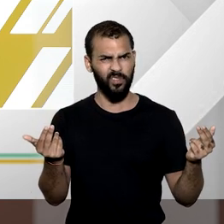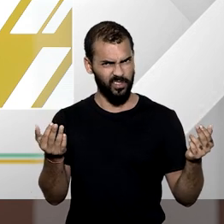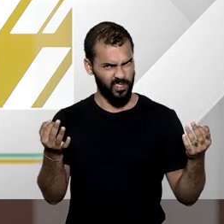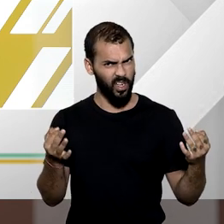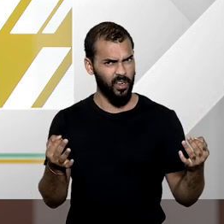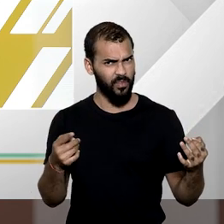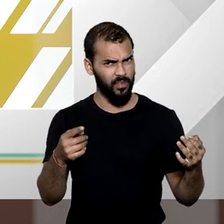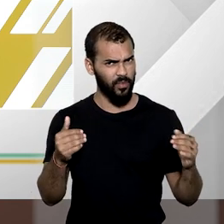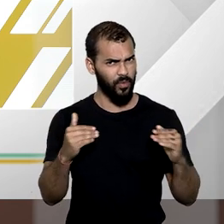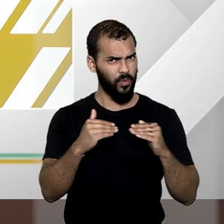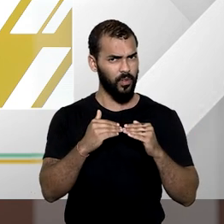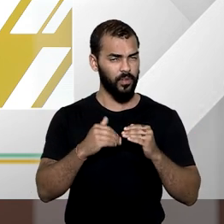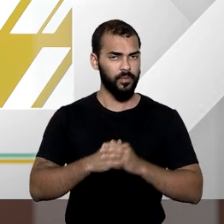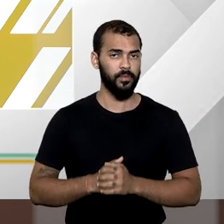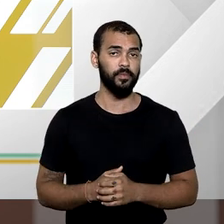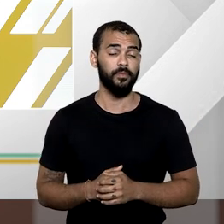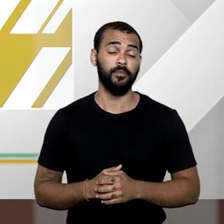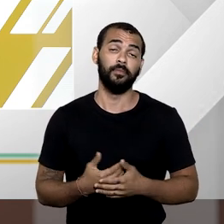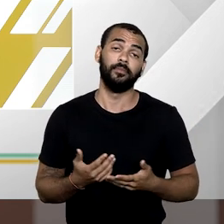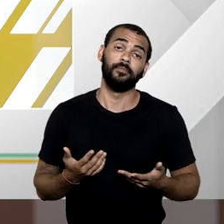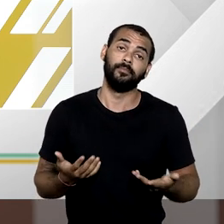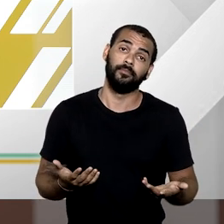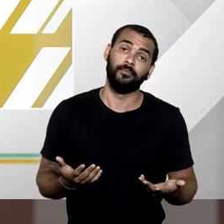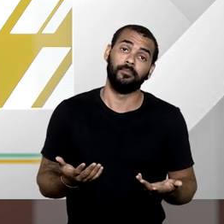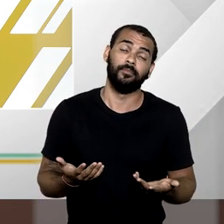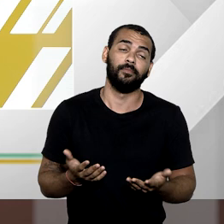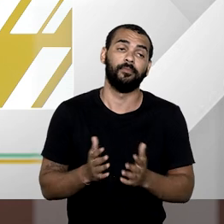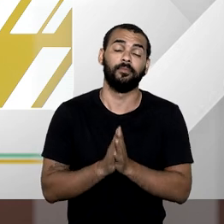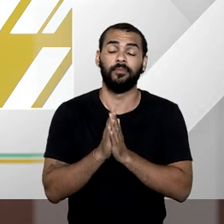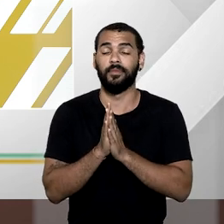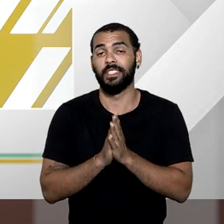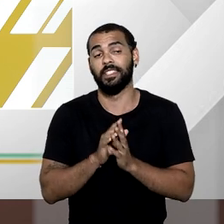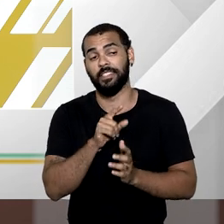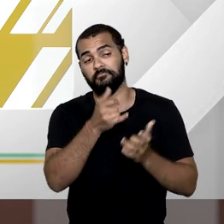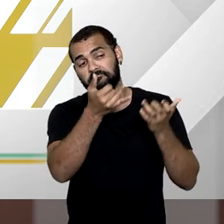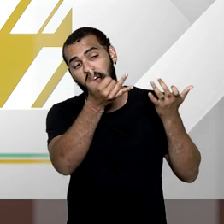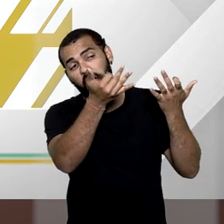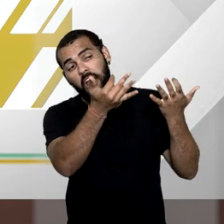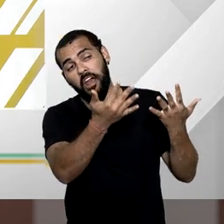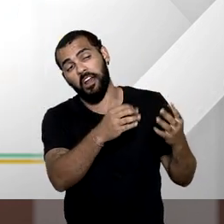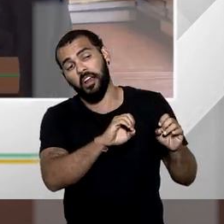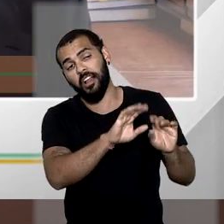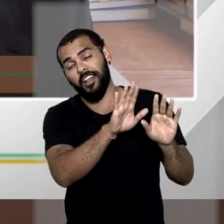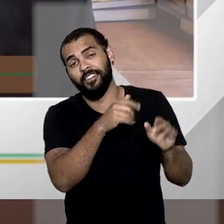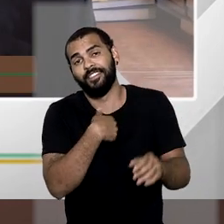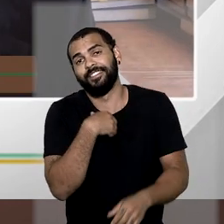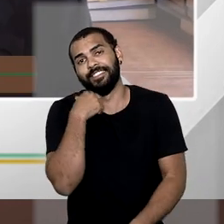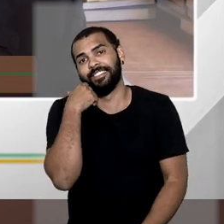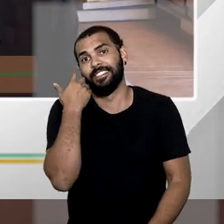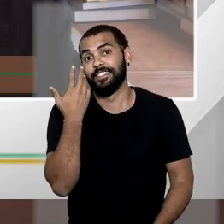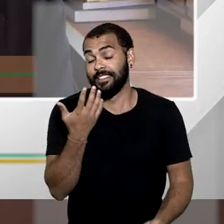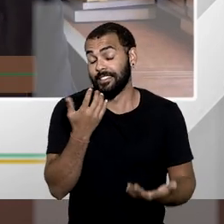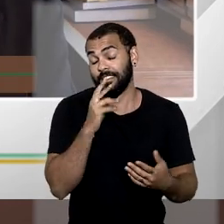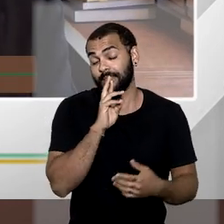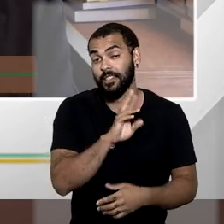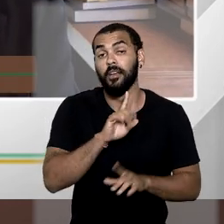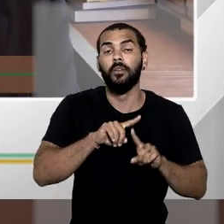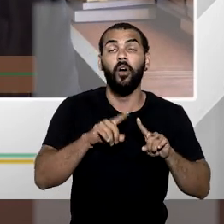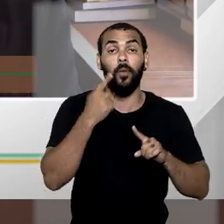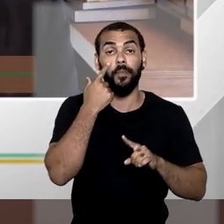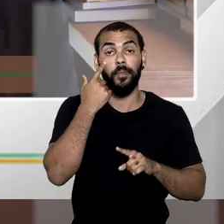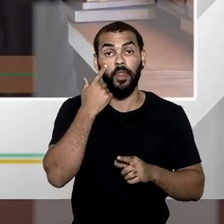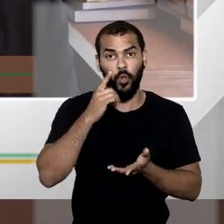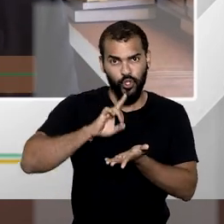magistral aula do professor Sérgio Ferraz, eu fico até acanhado de dar respostas. Mas o que nós temos aqui?